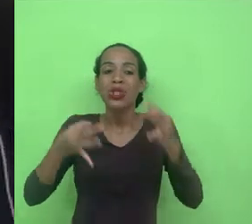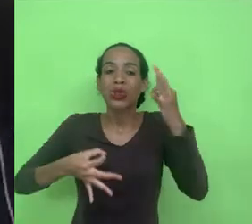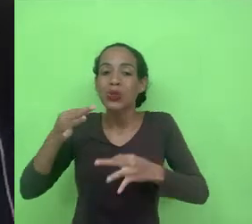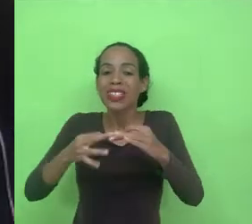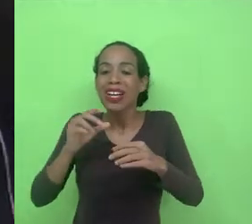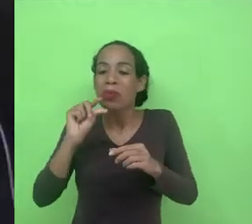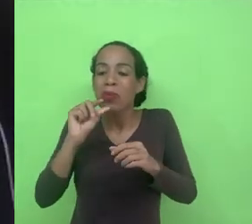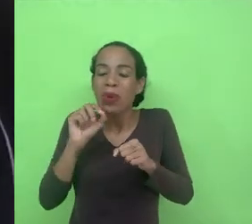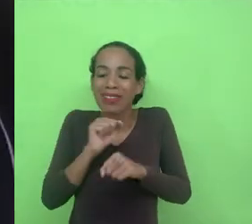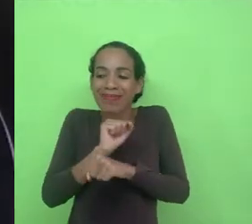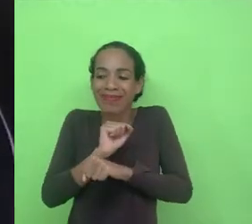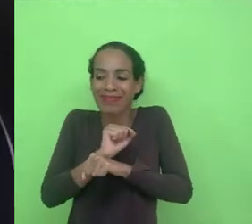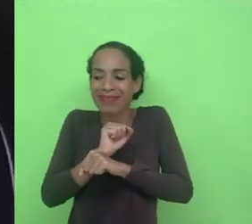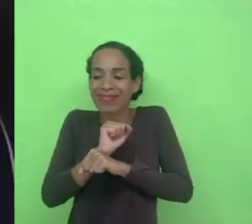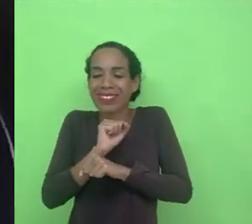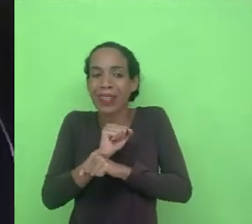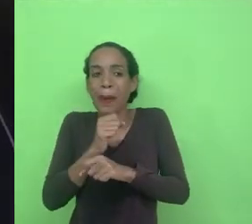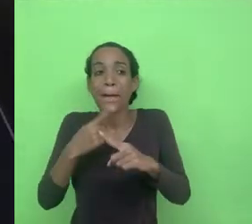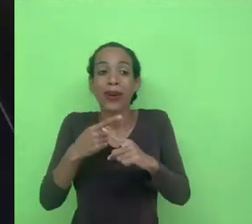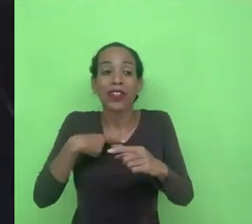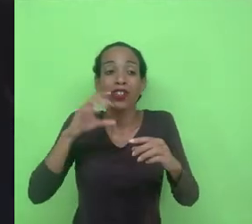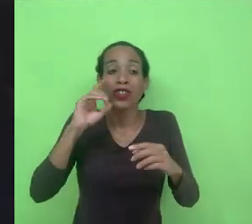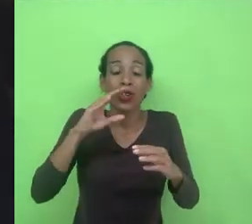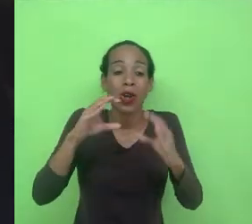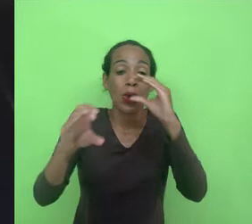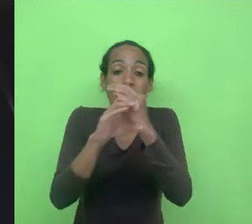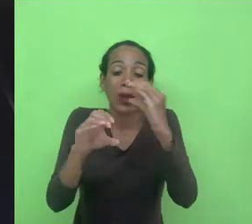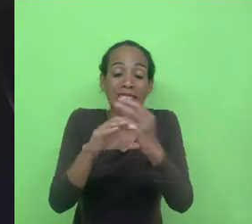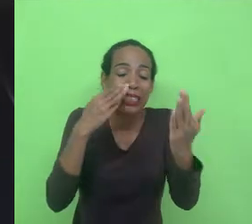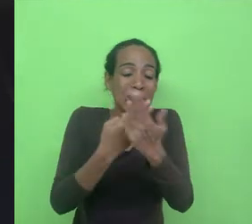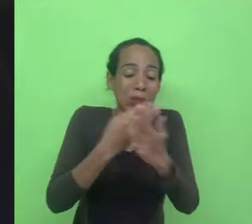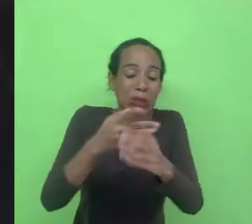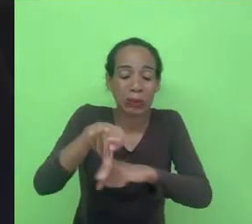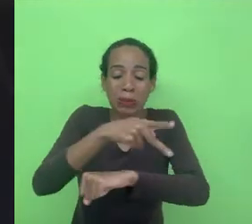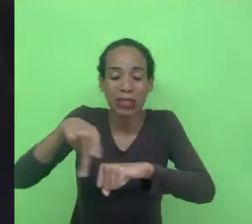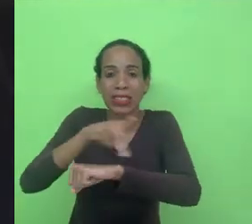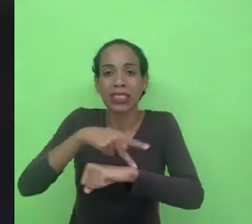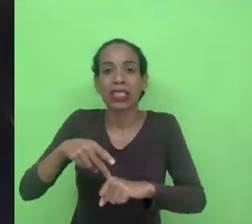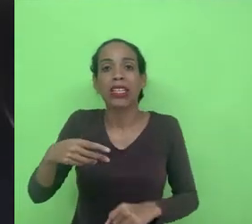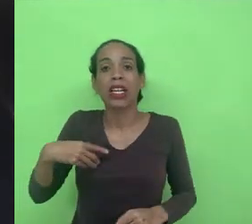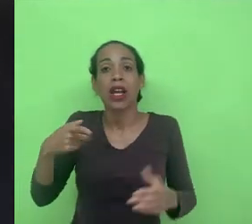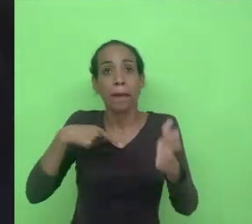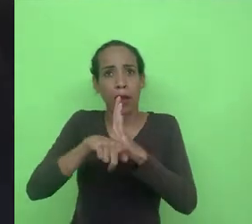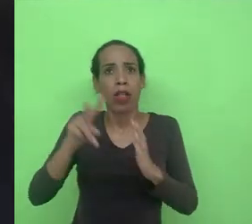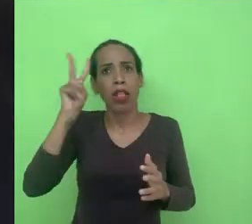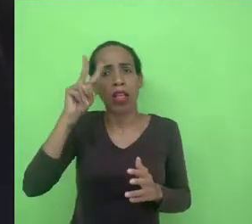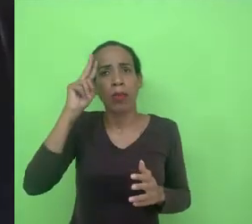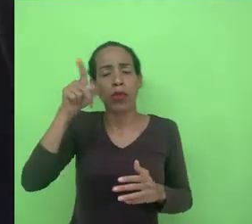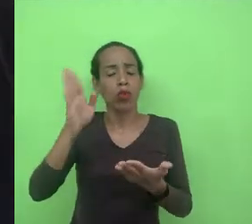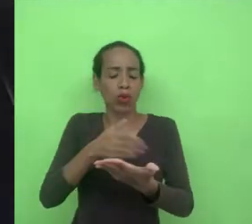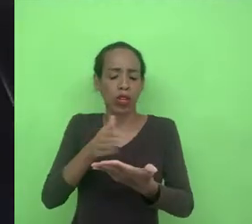relações internacionais e comunicação mas a sua pergunta me lembrou um livro que eu estava